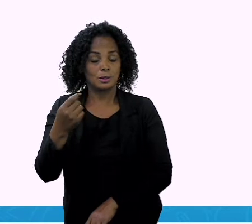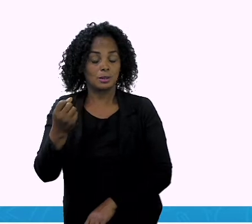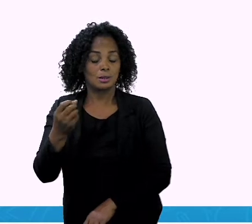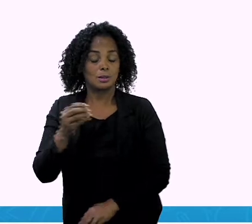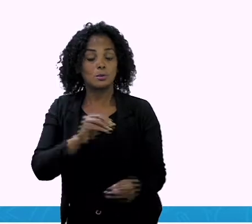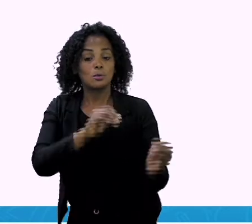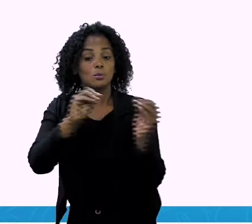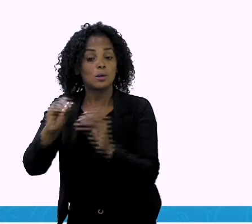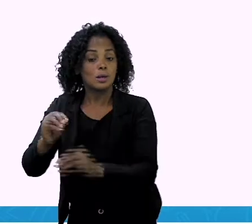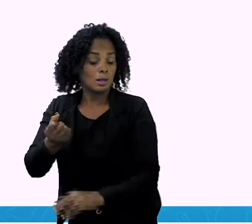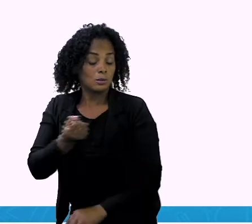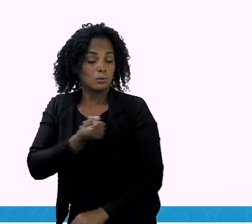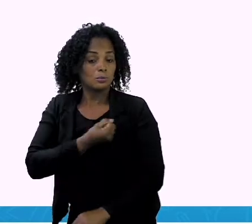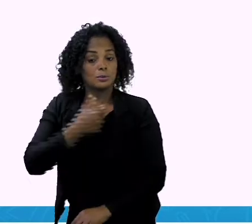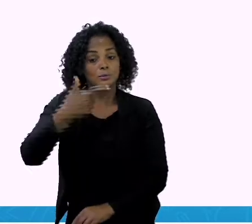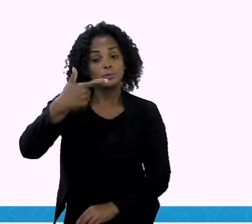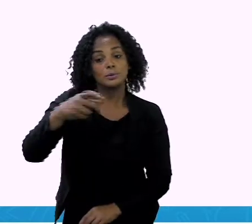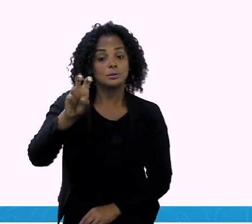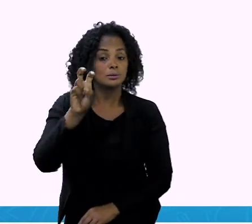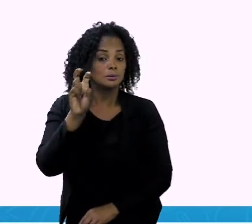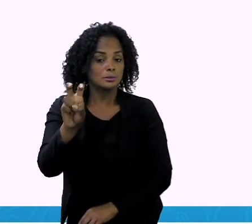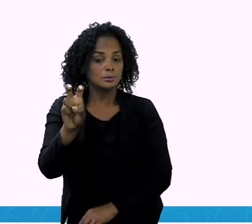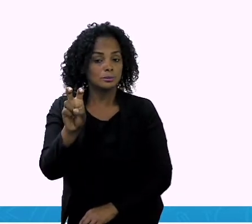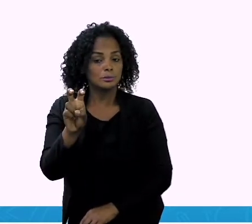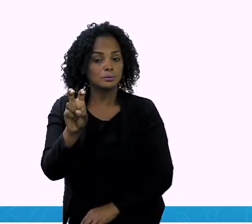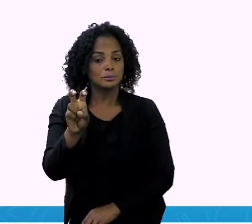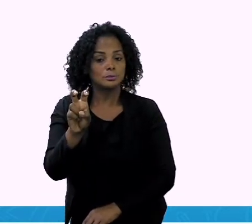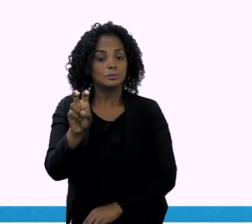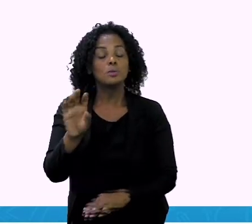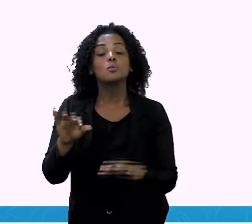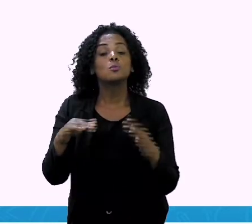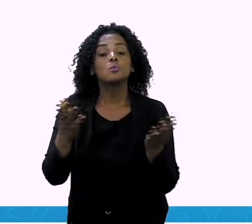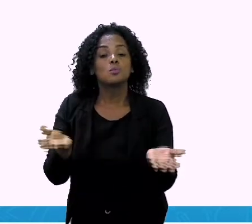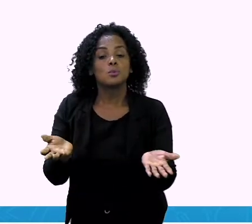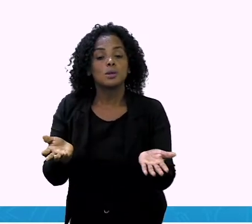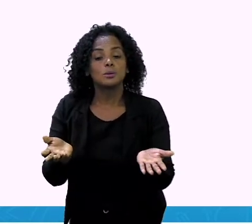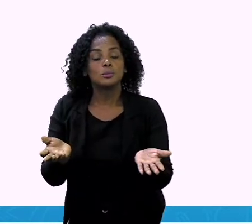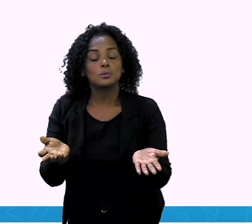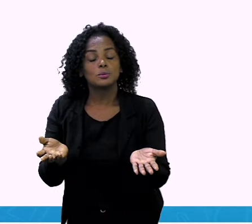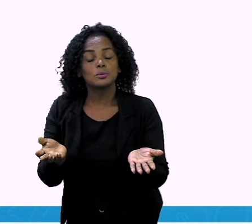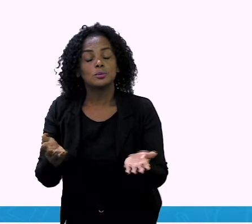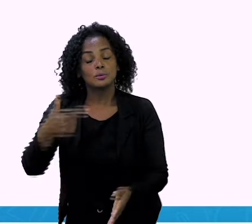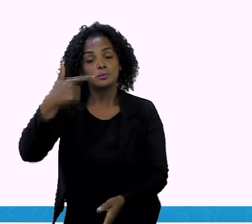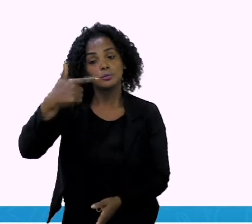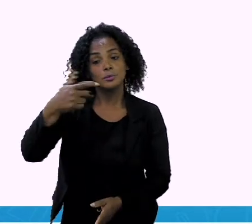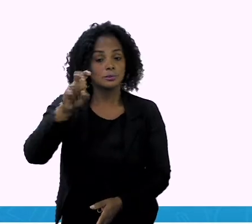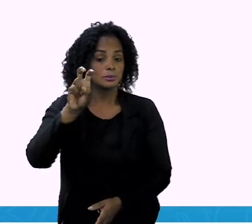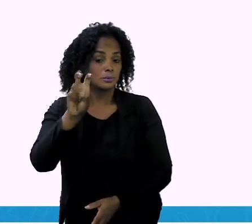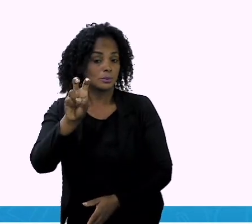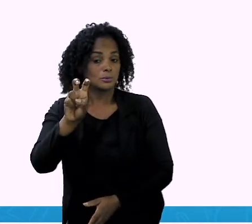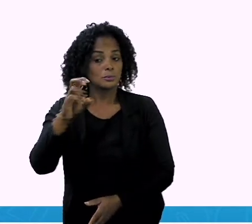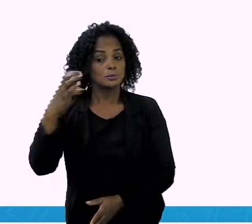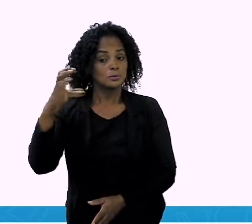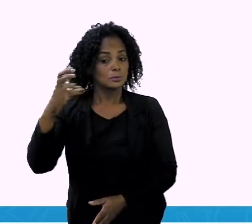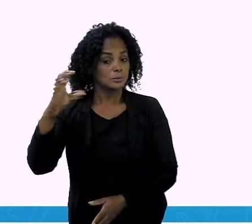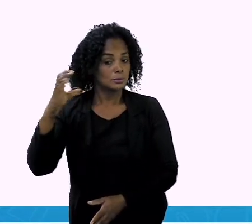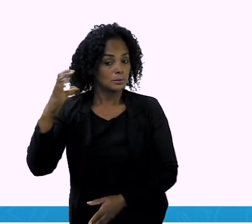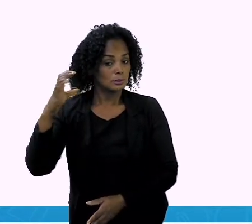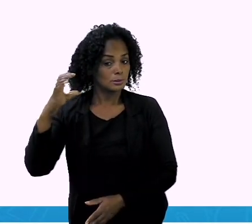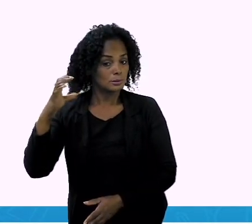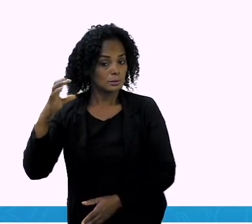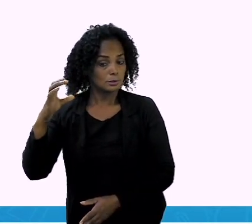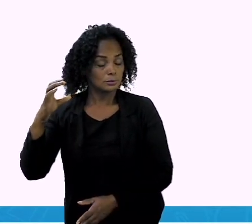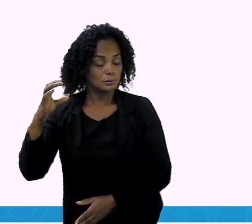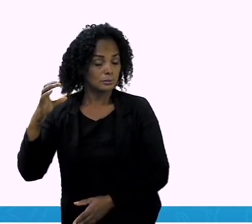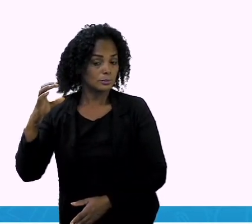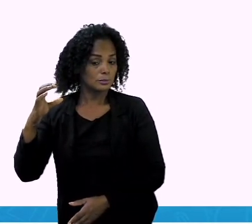e cinco aqui, ó. Então, quantos centavos? Vinte e cinco centavos. Olha aqui